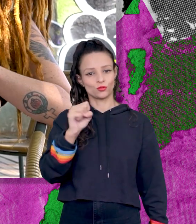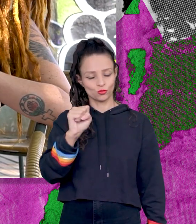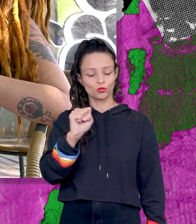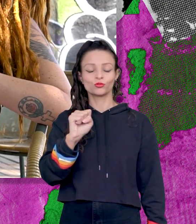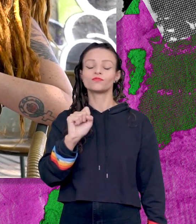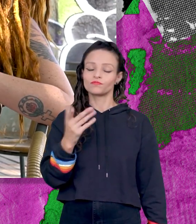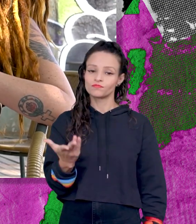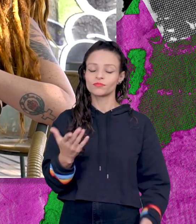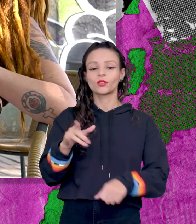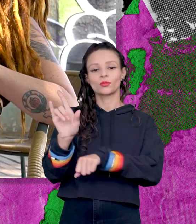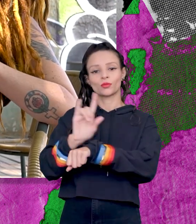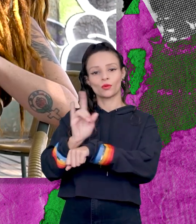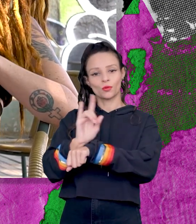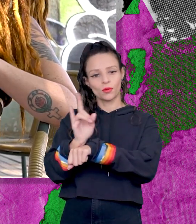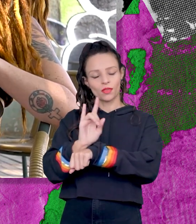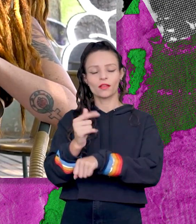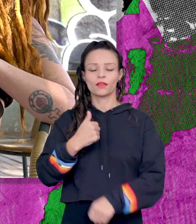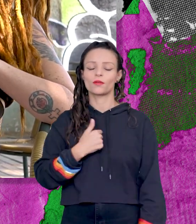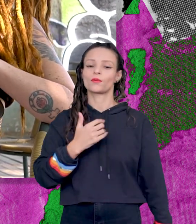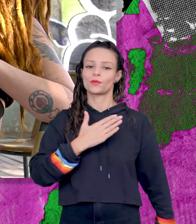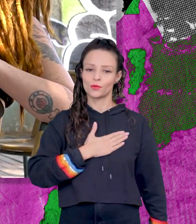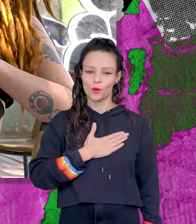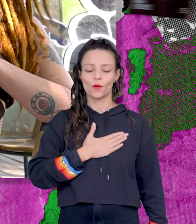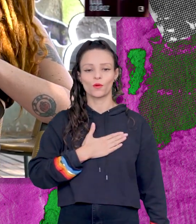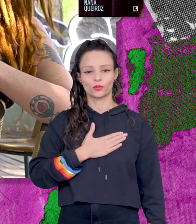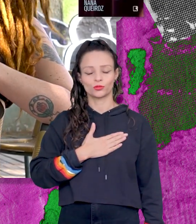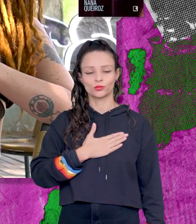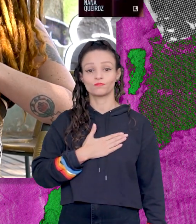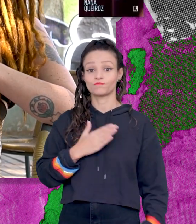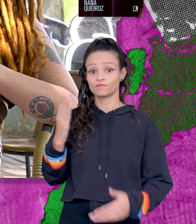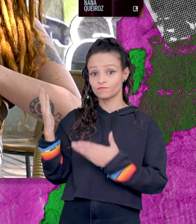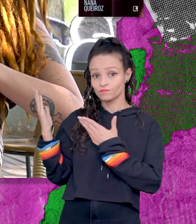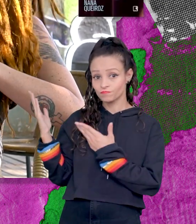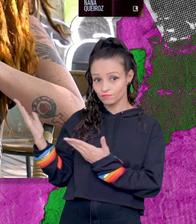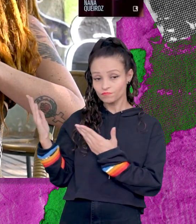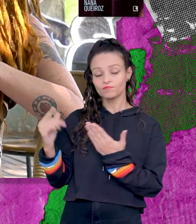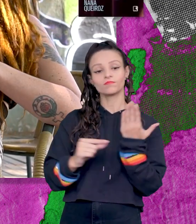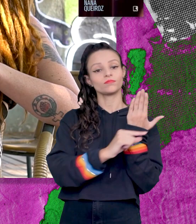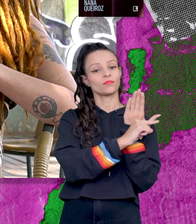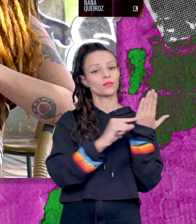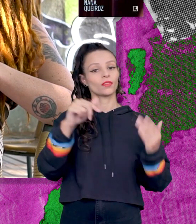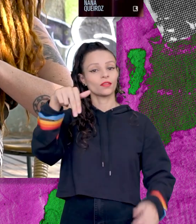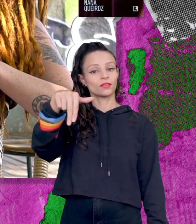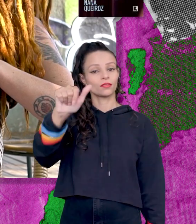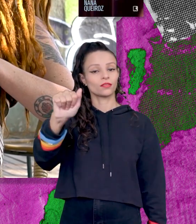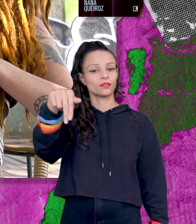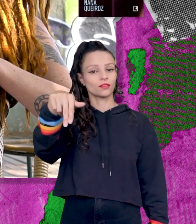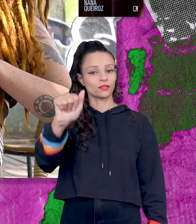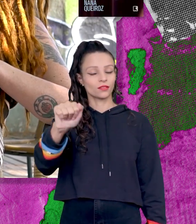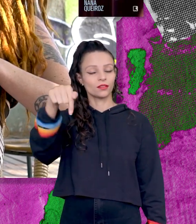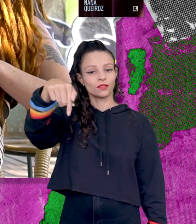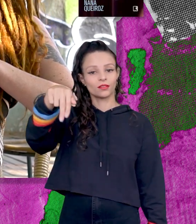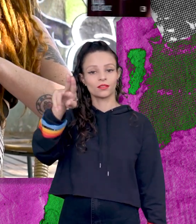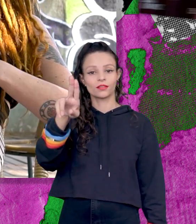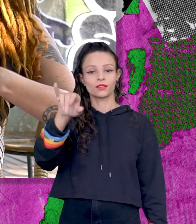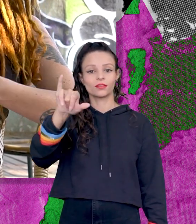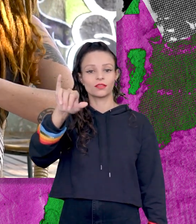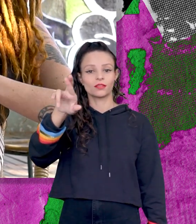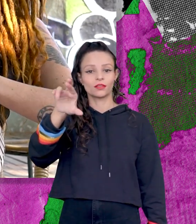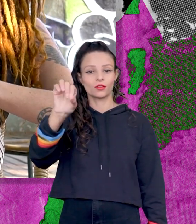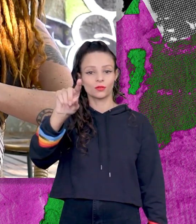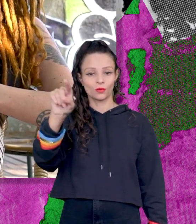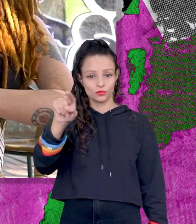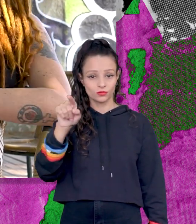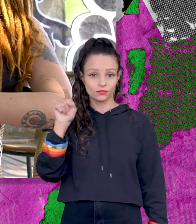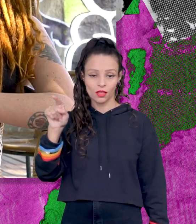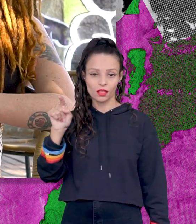Documentário, documentário eu gosto muito do Presos que Menstruam, da Nana Queiroz, é um relato que ela fez nas